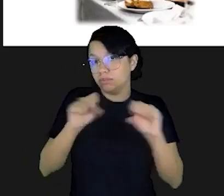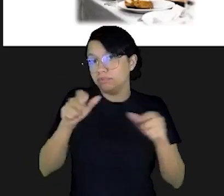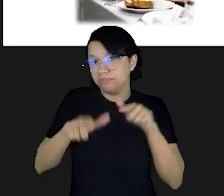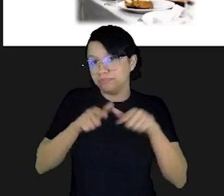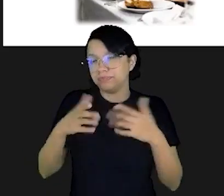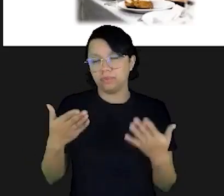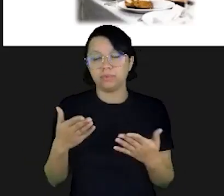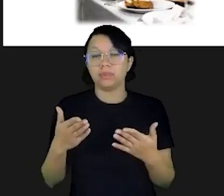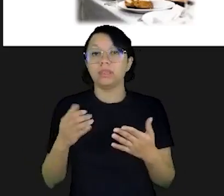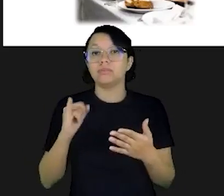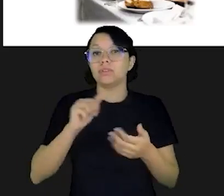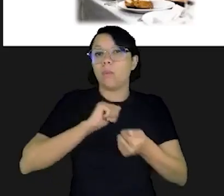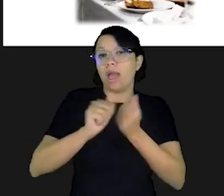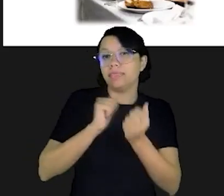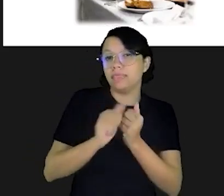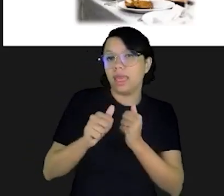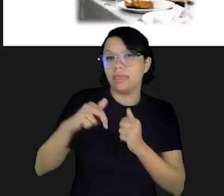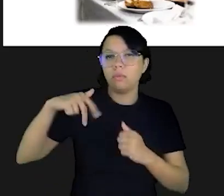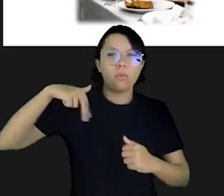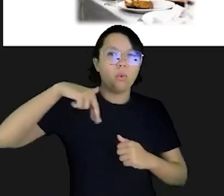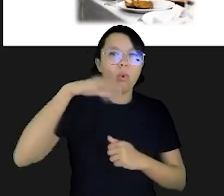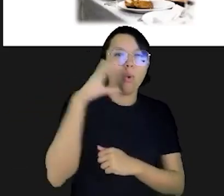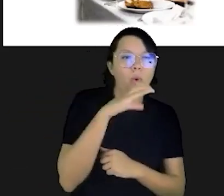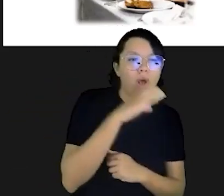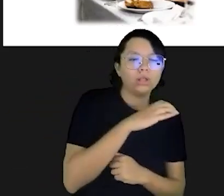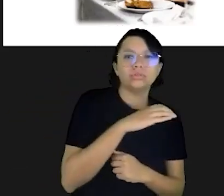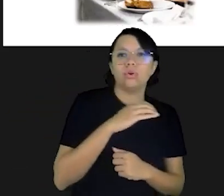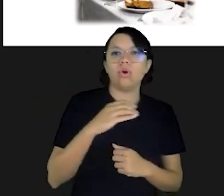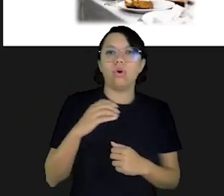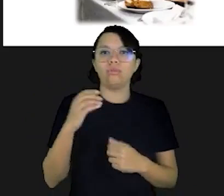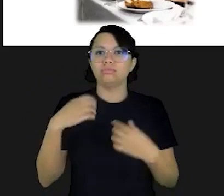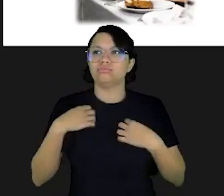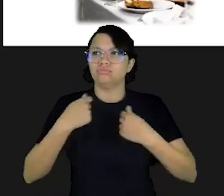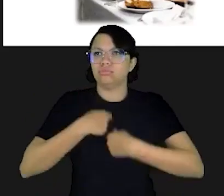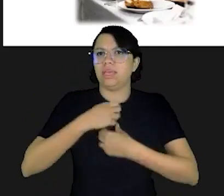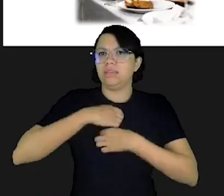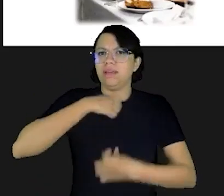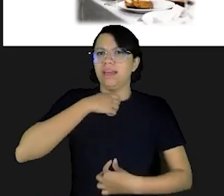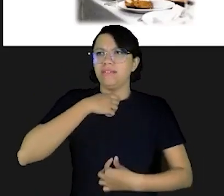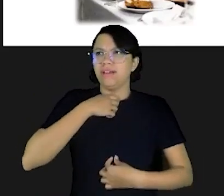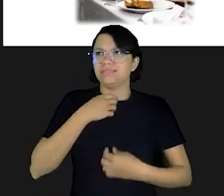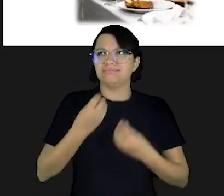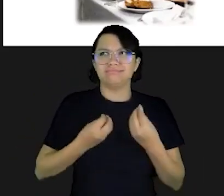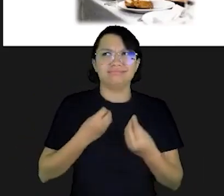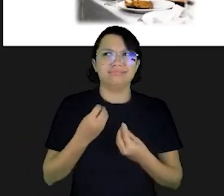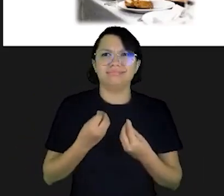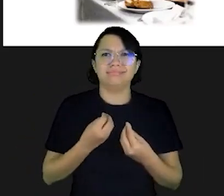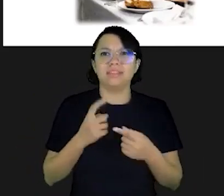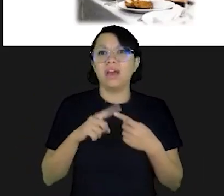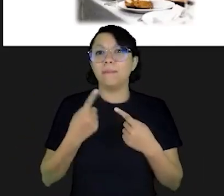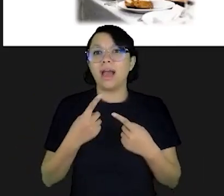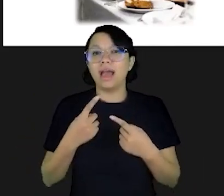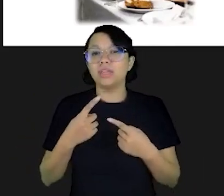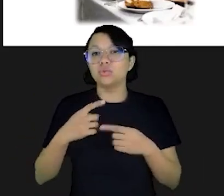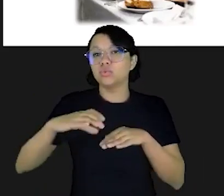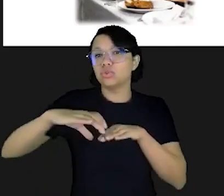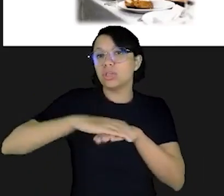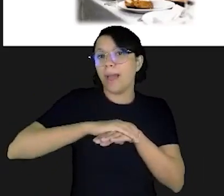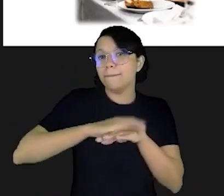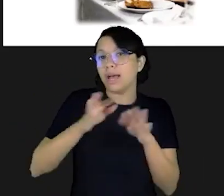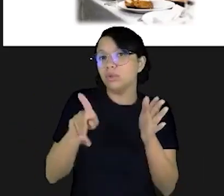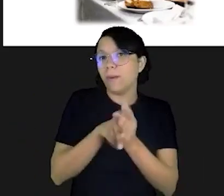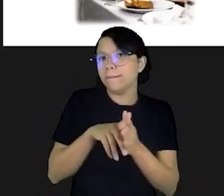por exemplo, um corredor, um jogador de futebol, terno e gravata não fazem muito sentido. Mas, por outro lado, uma chuteira